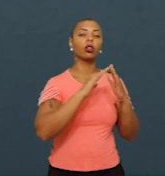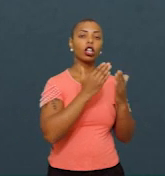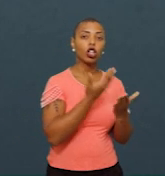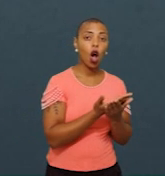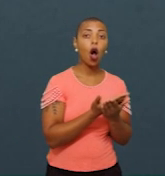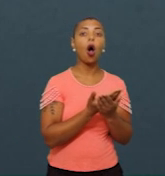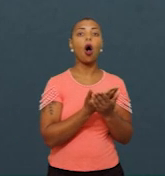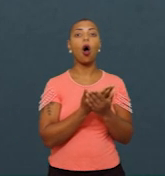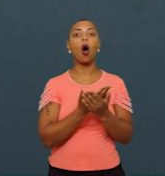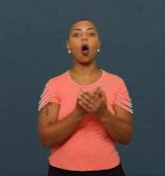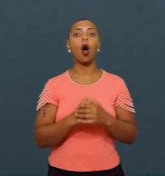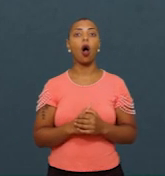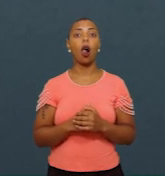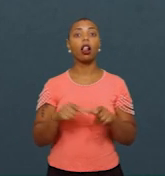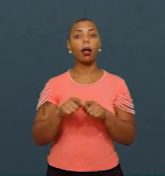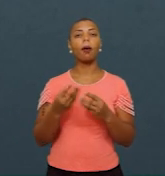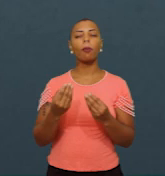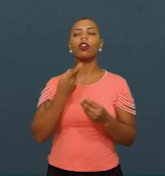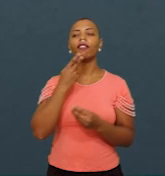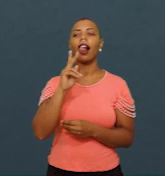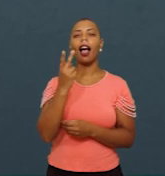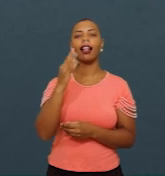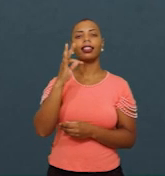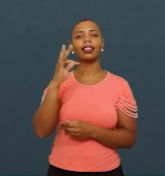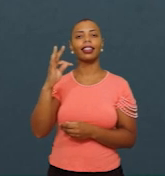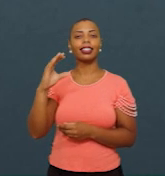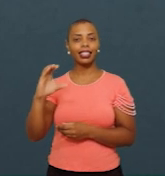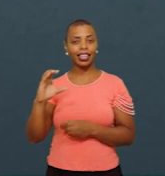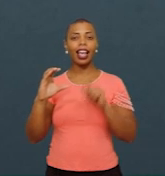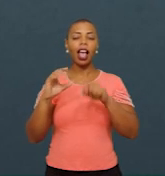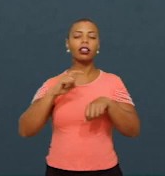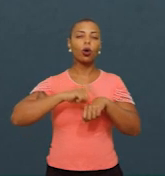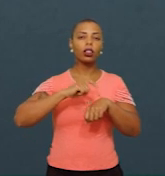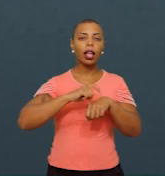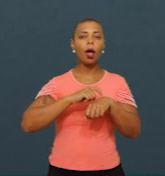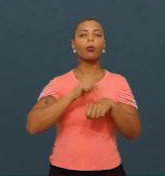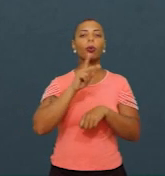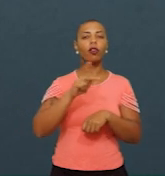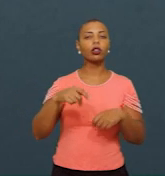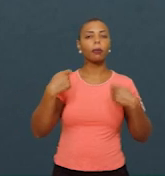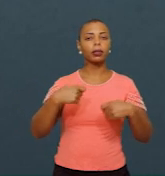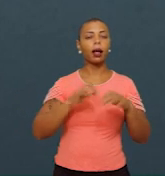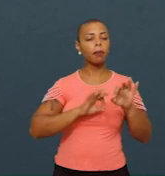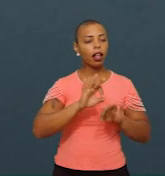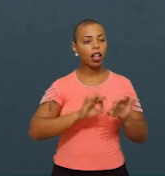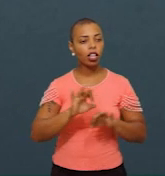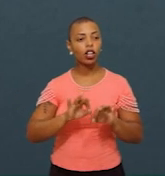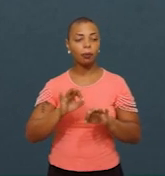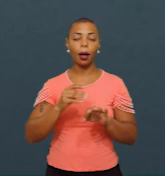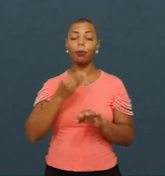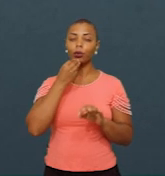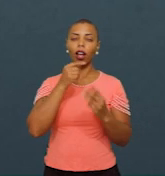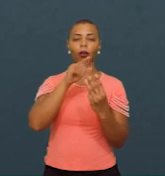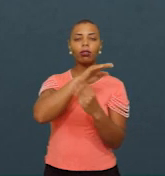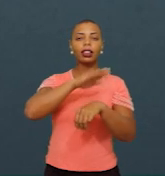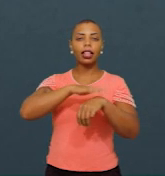que muita gente chama de HTPC, esse tempo que o professor tem de planejamento, que deveria, pela legislação, ser um terço do tempo da